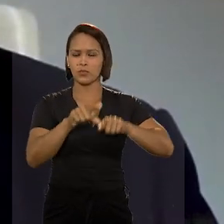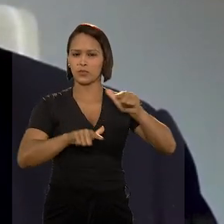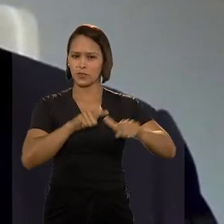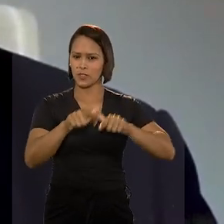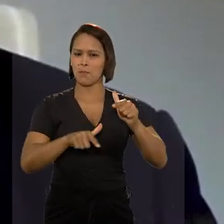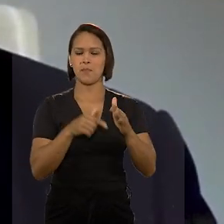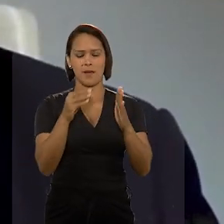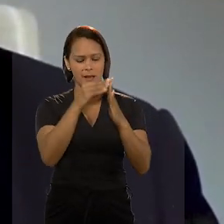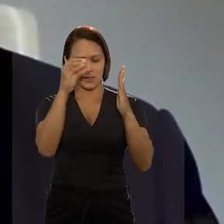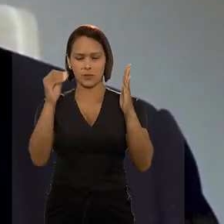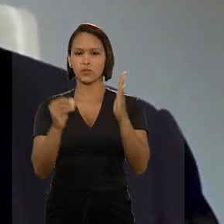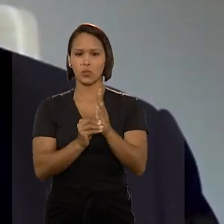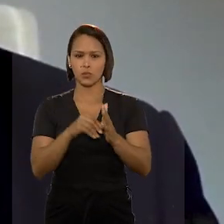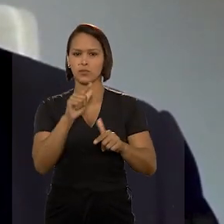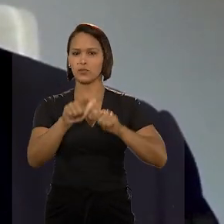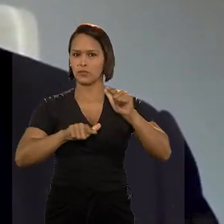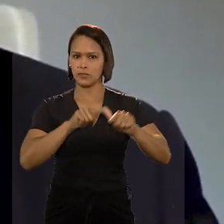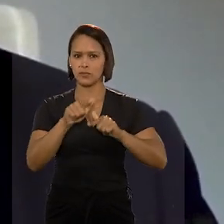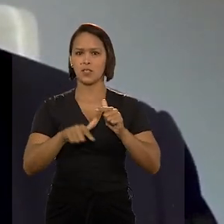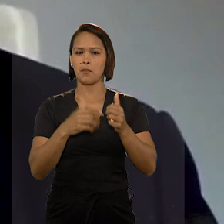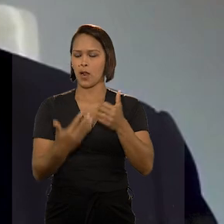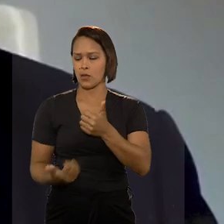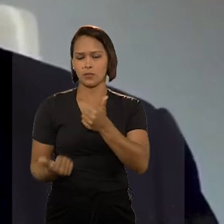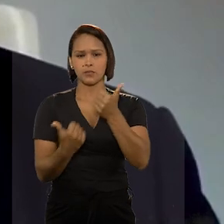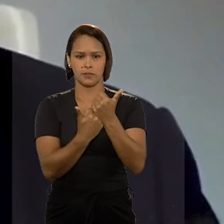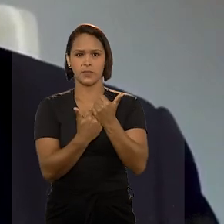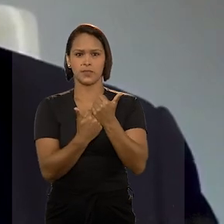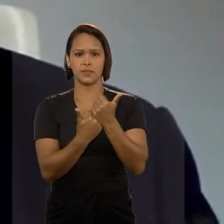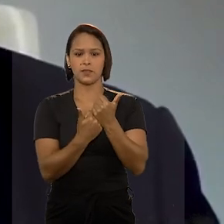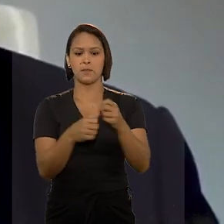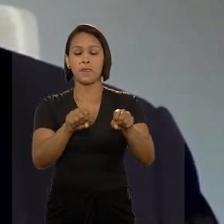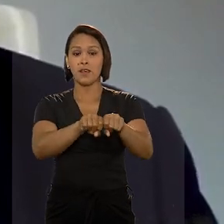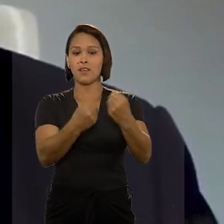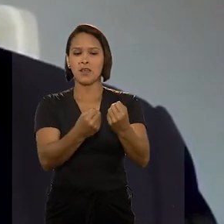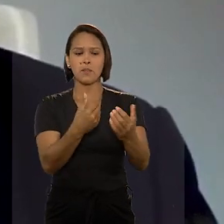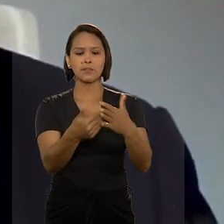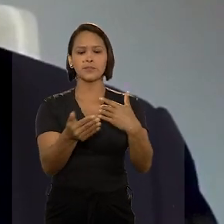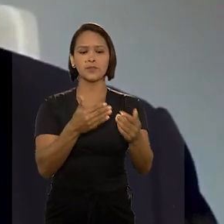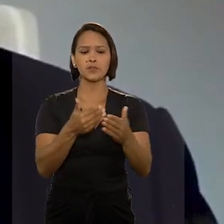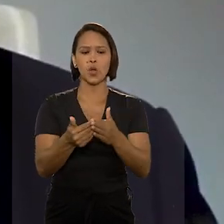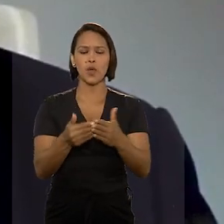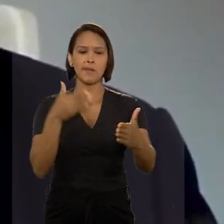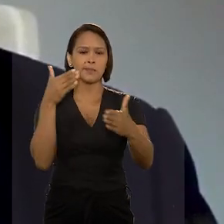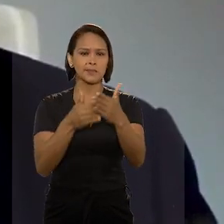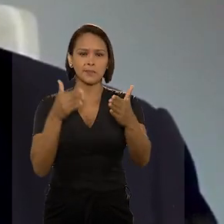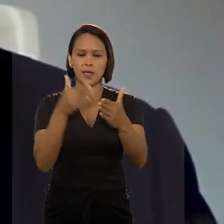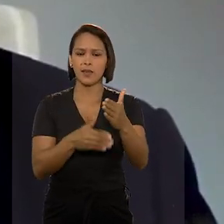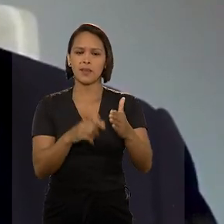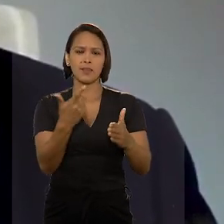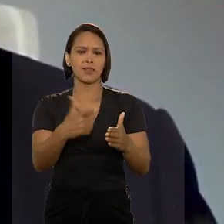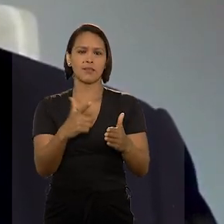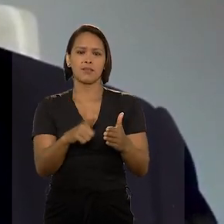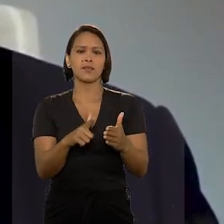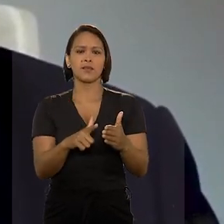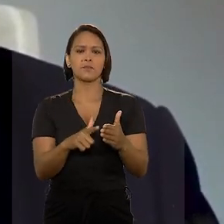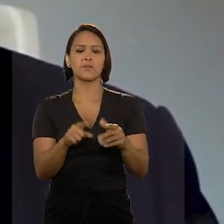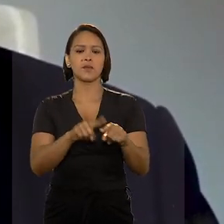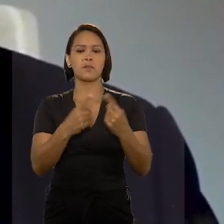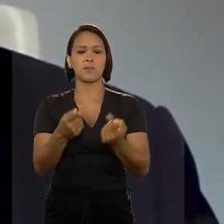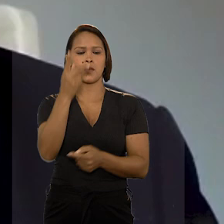exercício de suas atividades, quebrando qualquer tipo de barreiras